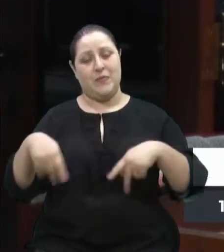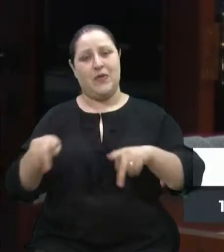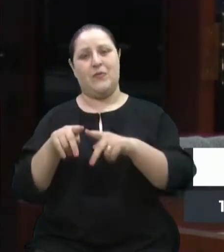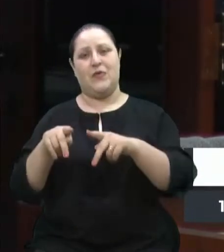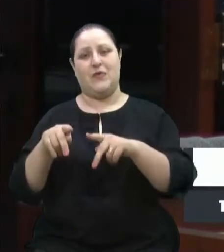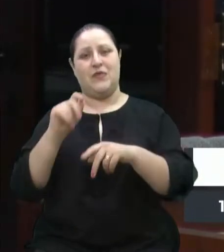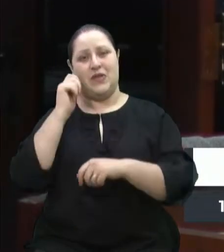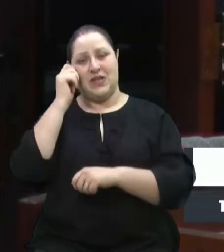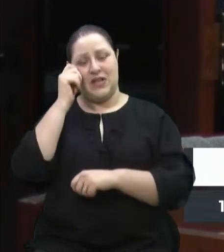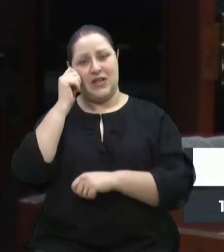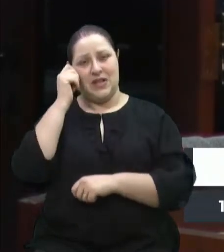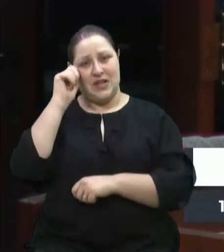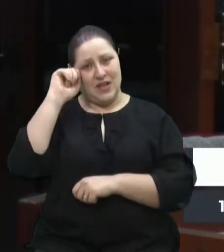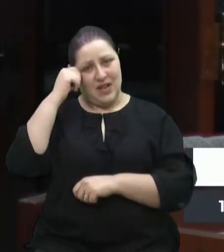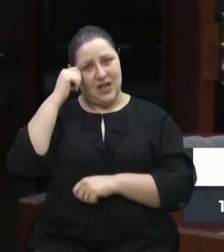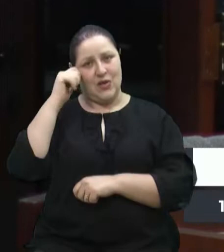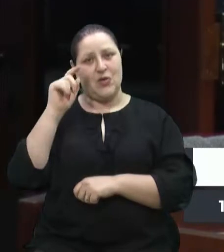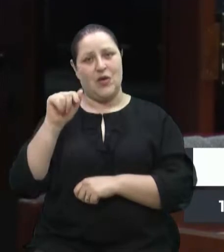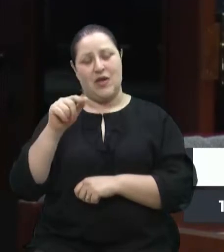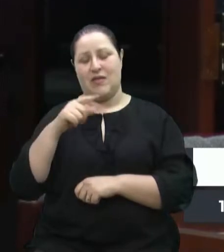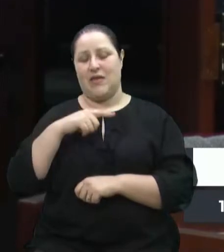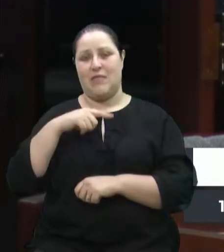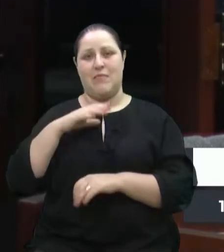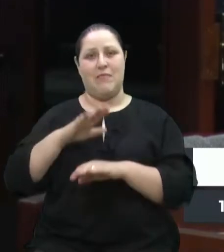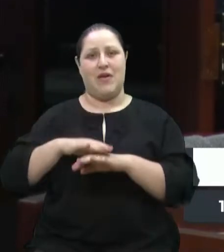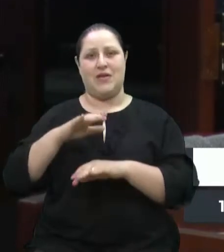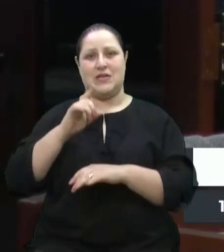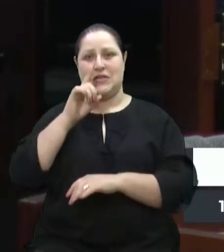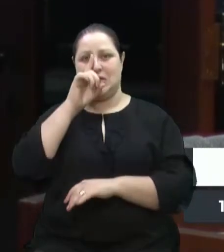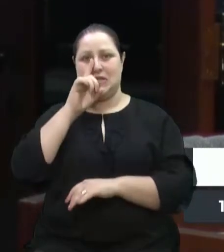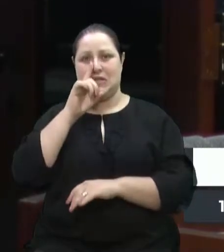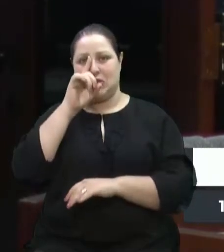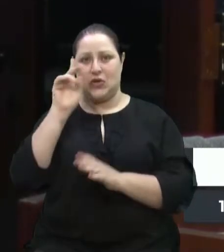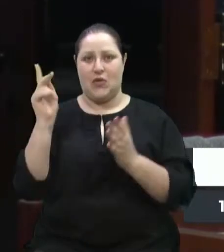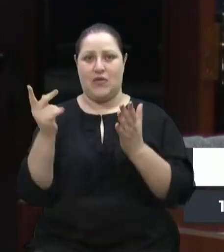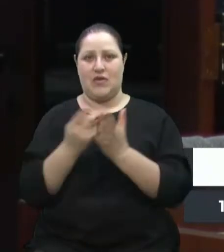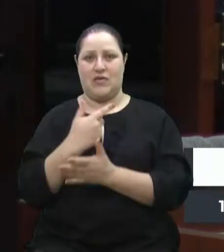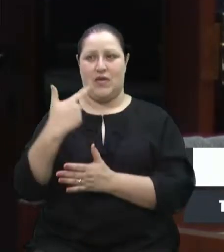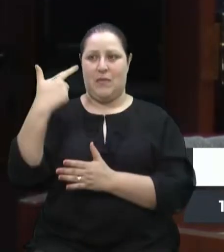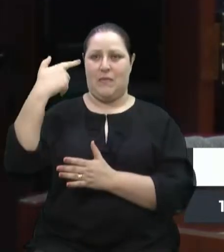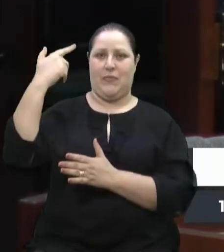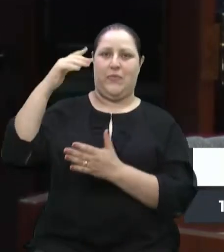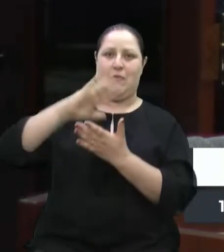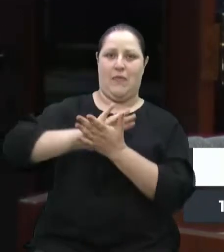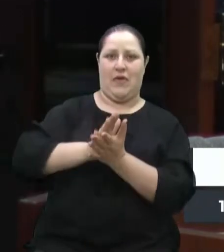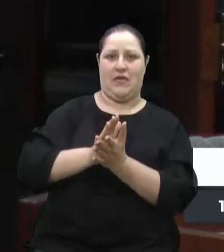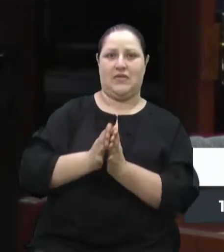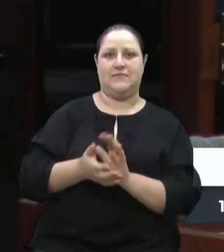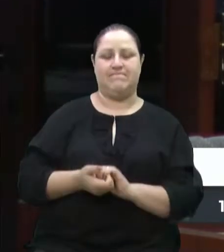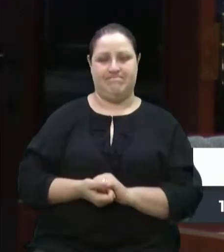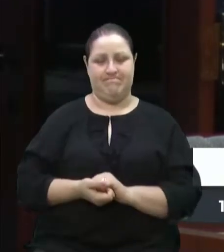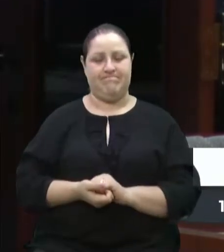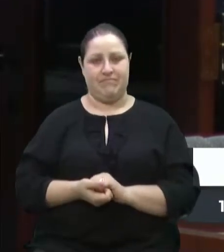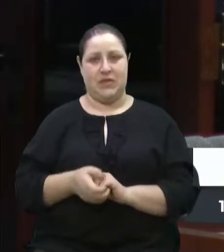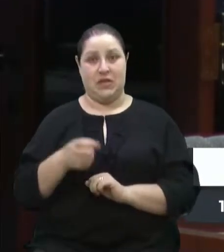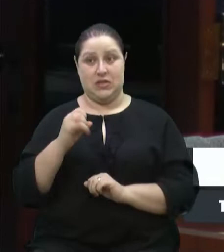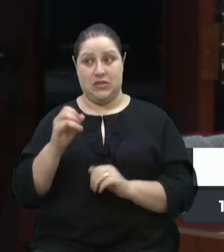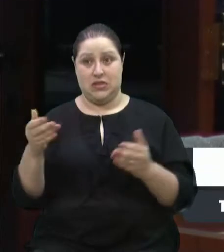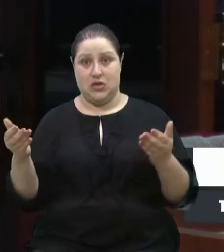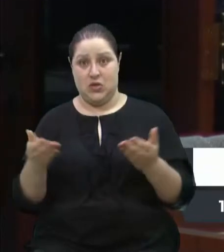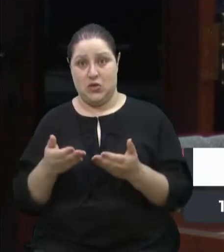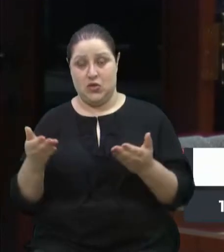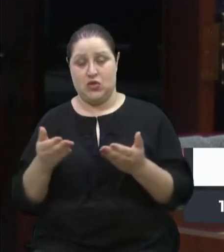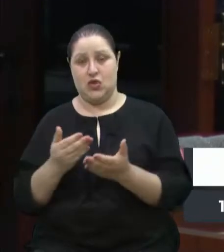chance de sofrer homicídio. Se nós começássemos, no dia de hoje, uma política